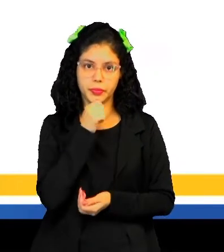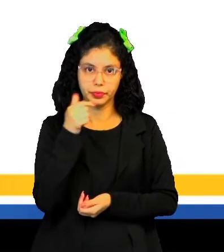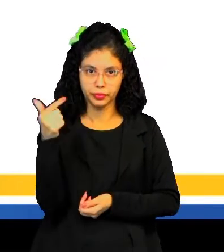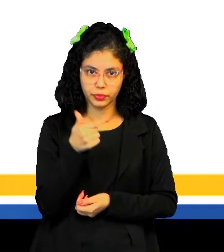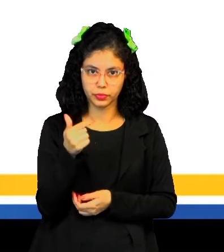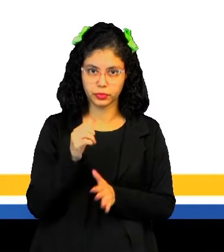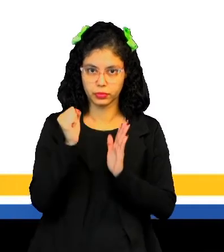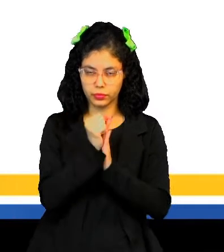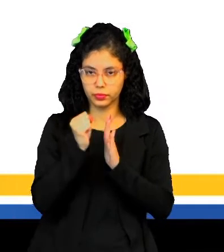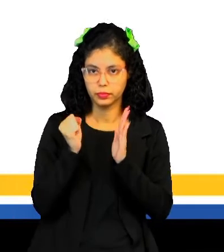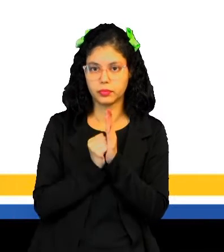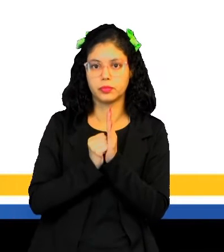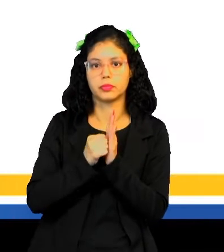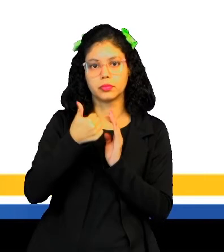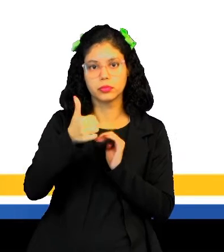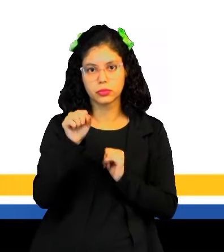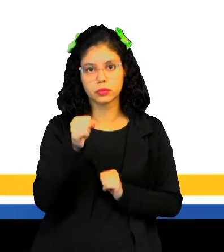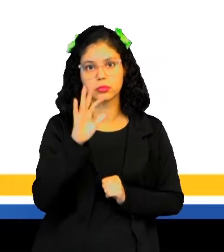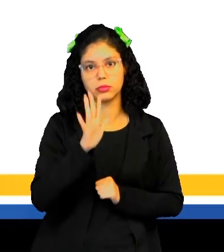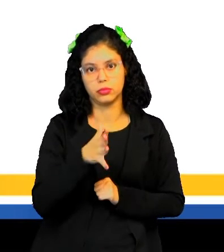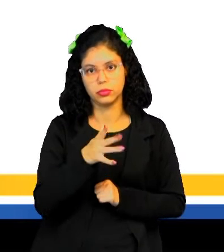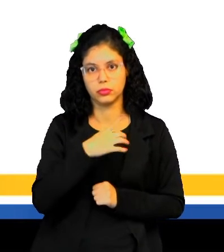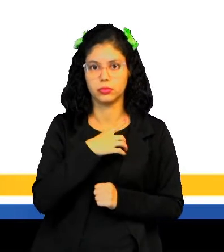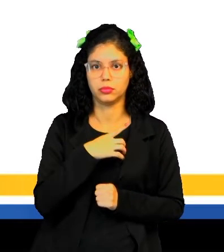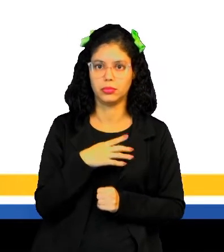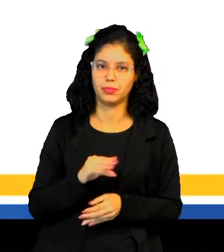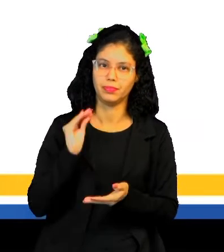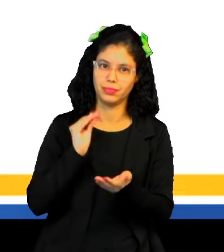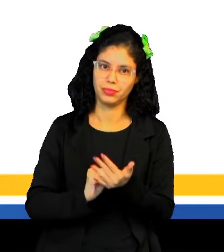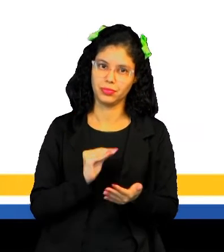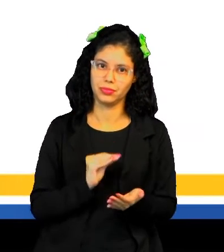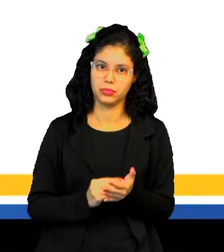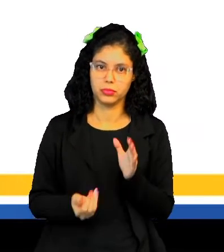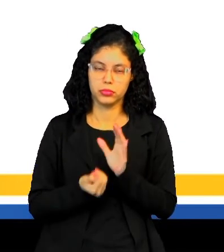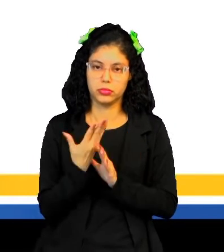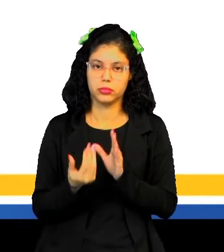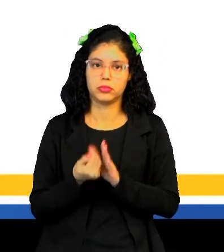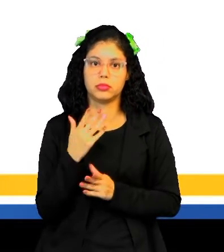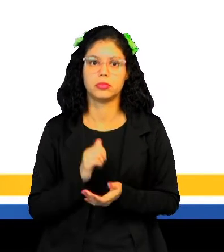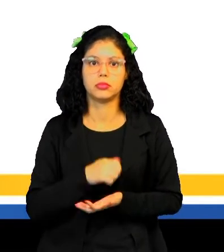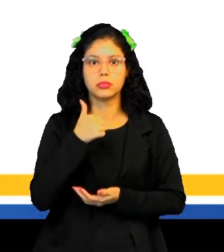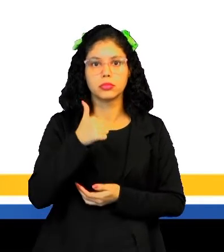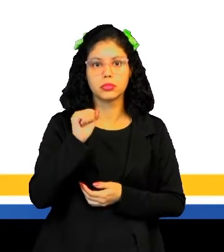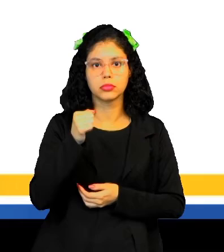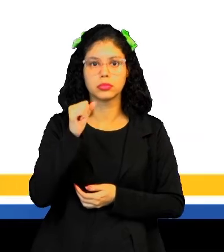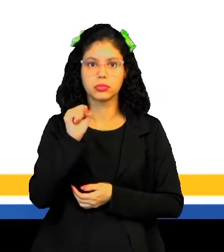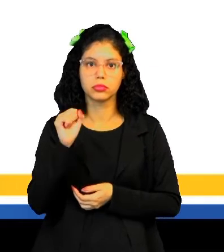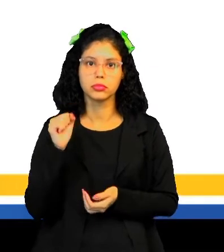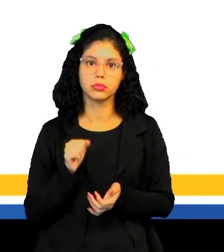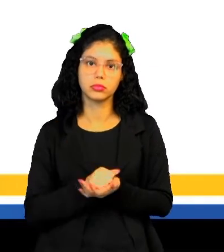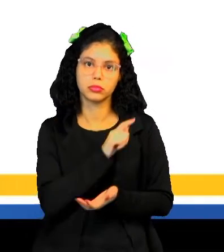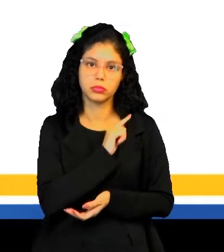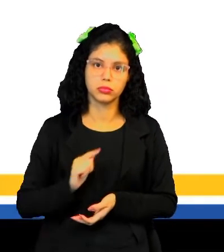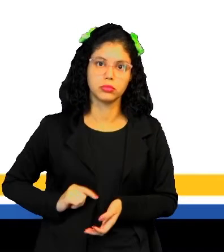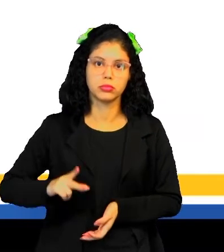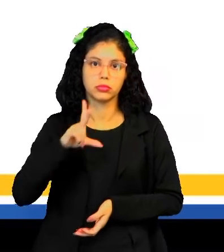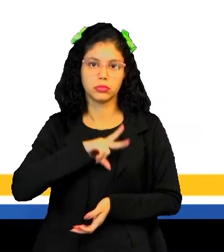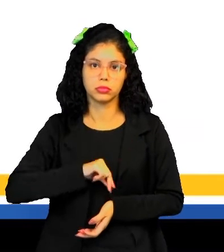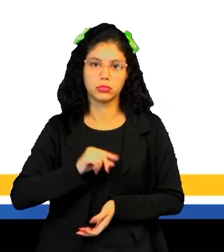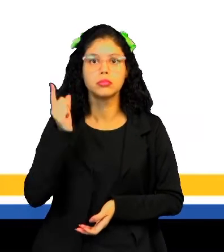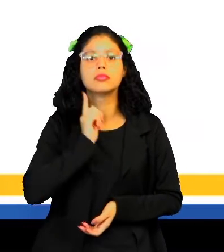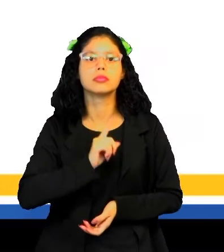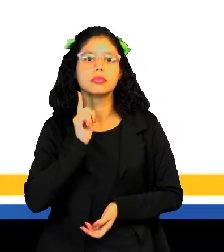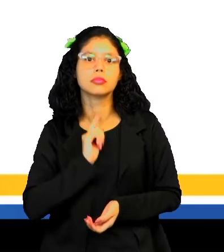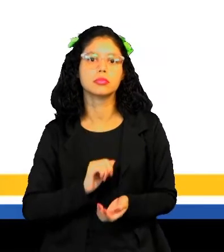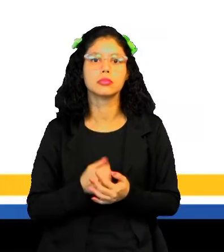segunda metade do século XVIII, né? Já dava sinais de esgotamento aí a essa produção. Em 1788, o governador português das